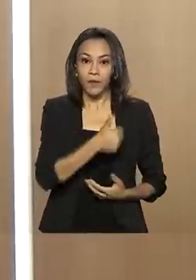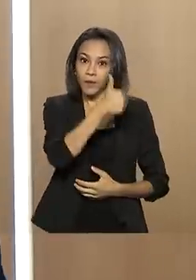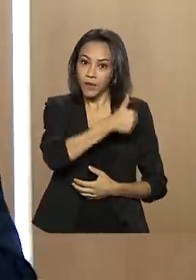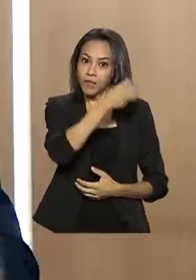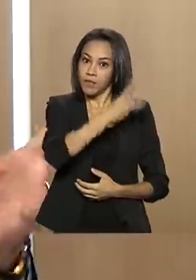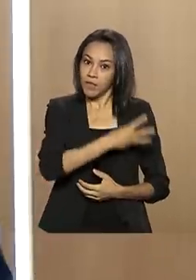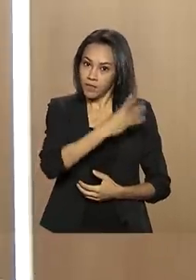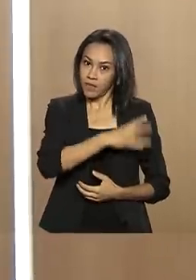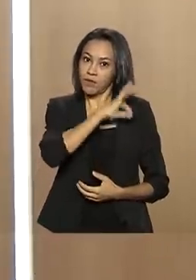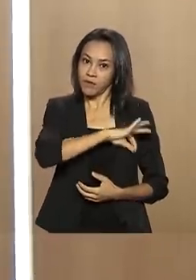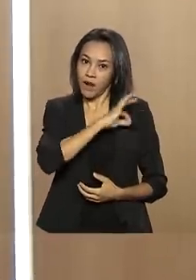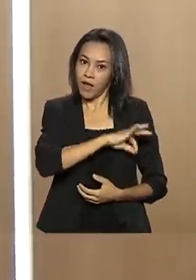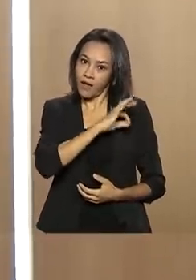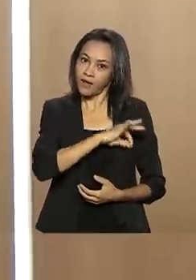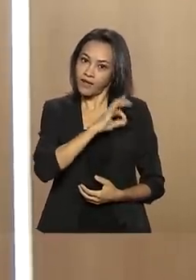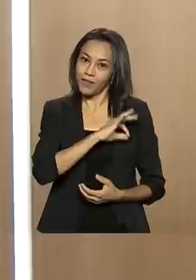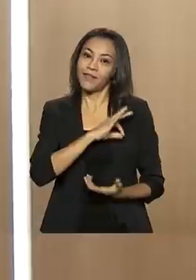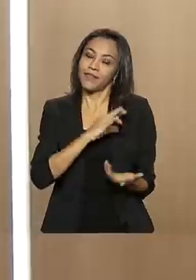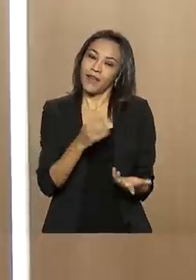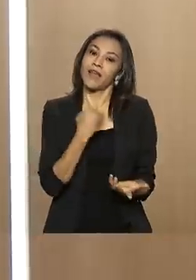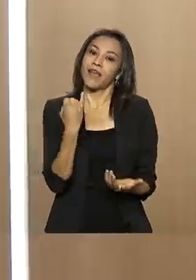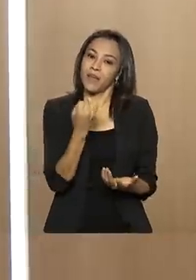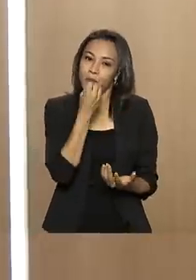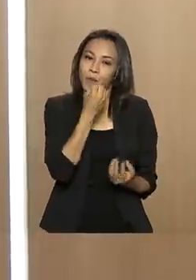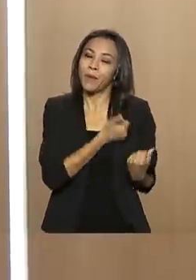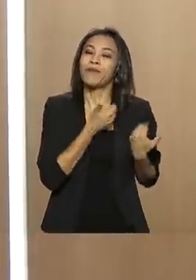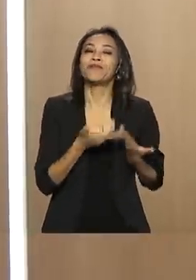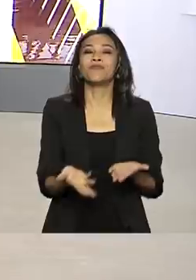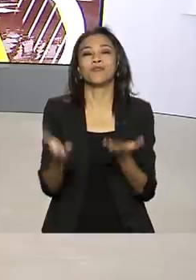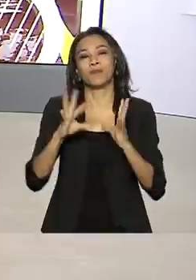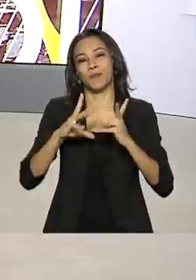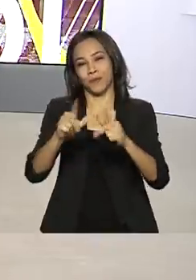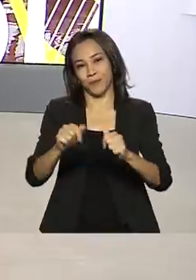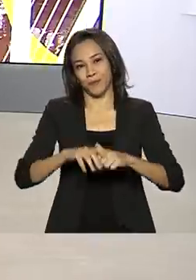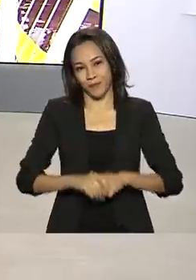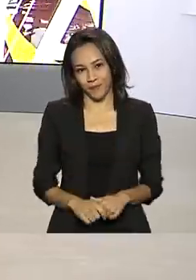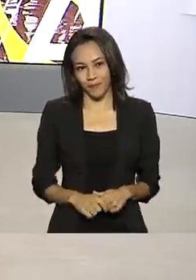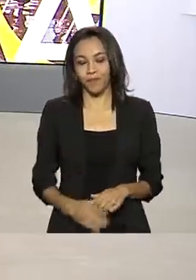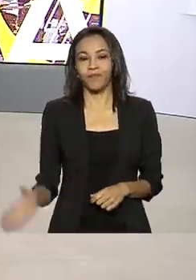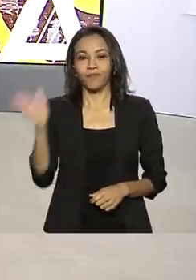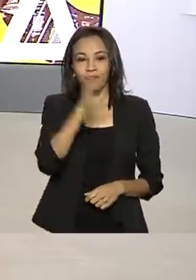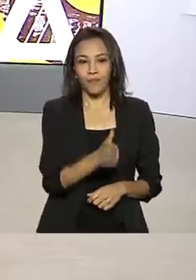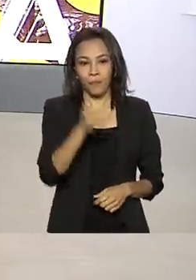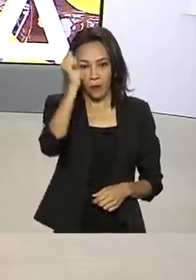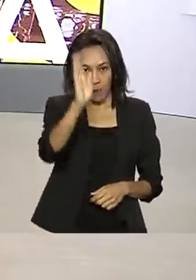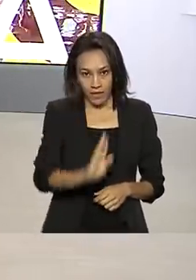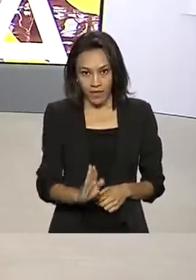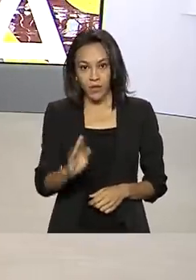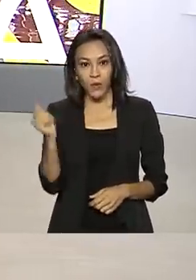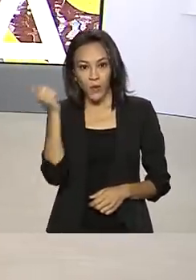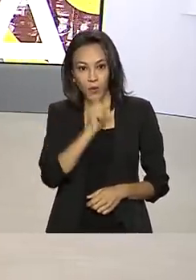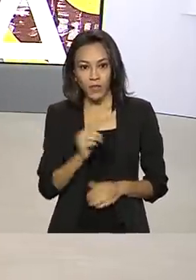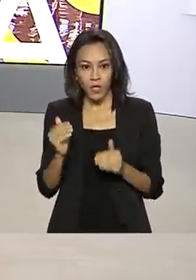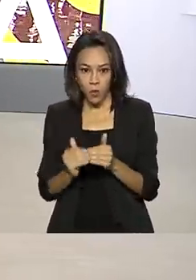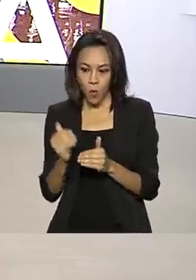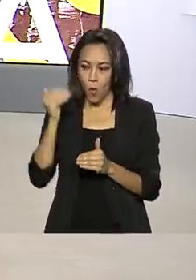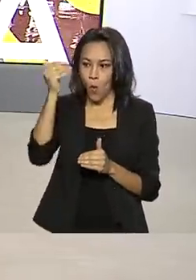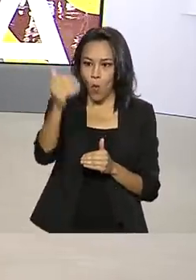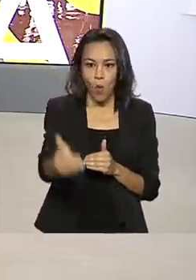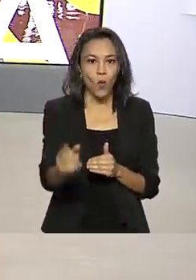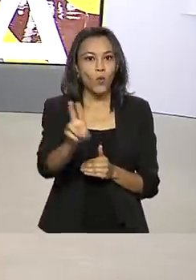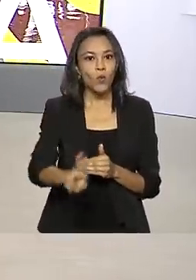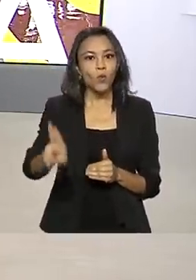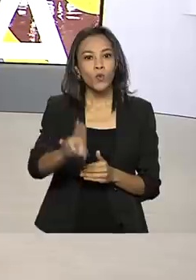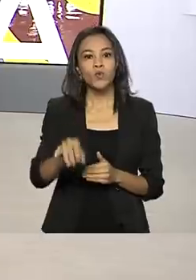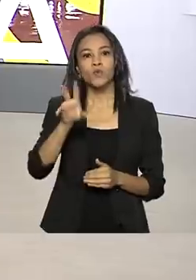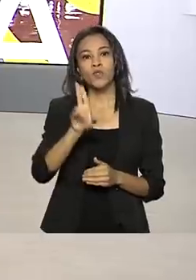hoje, ele conquistou o Brasil e ele é muito bem recebido por todos. O Brasil deu mais um passo para o enriquecimento de urânio.